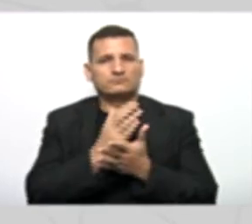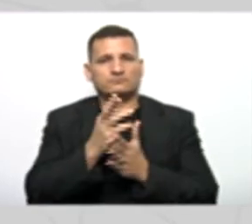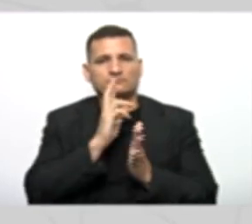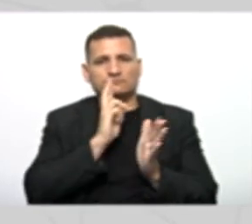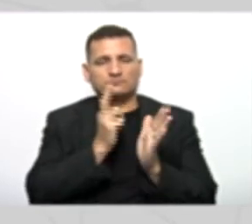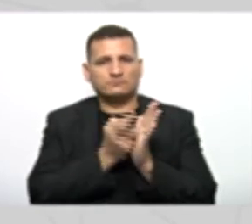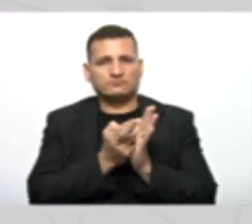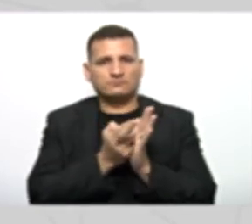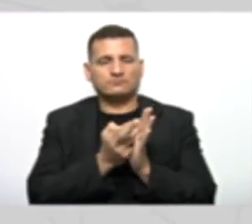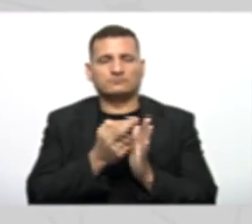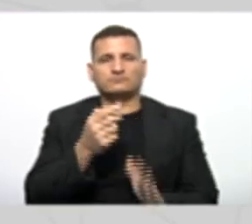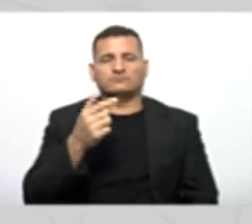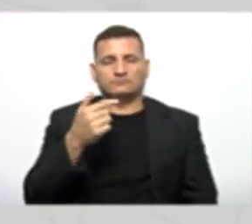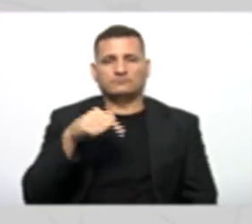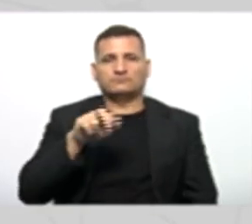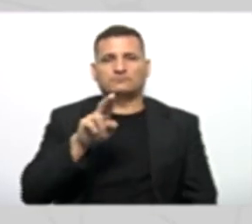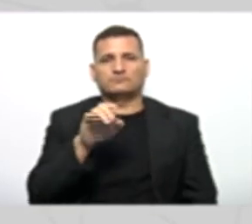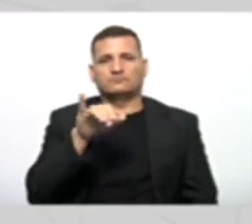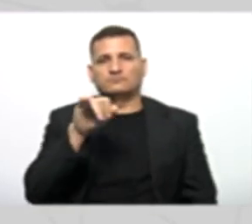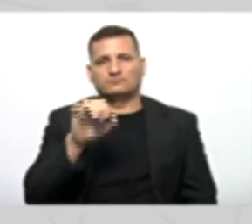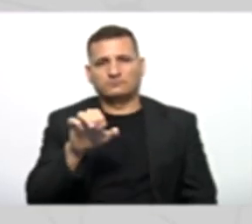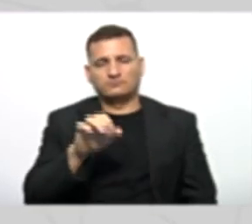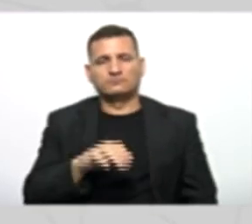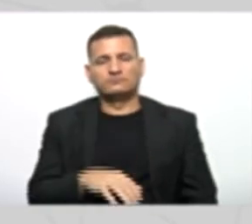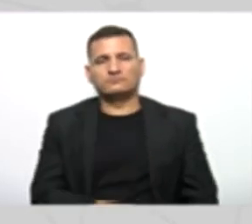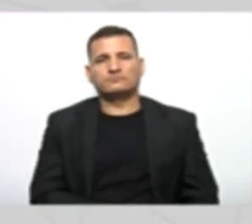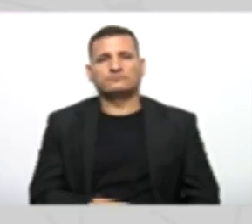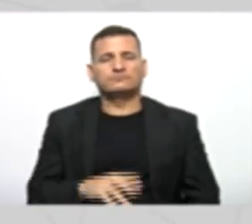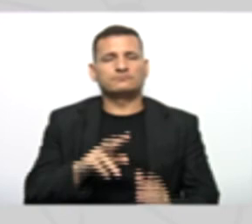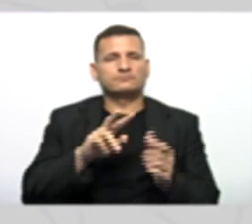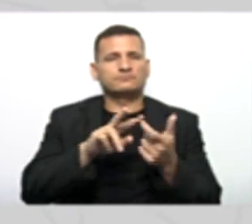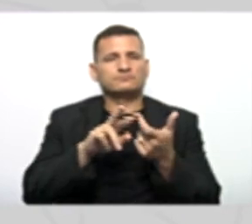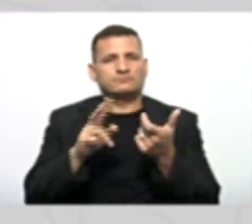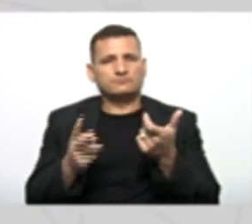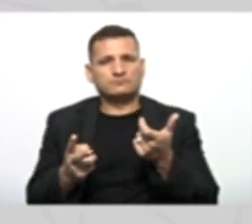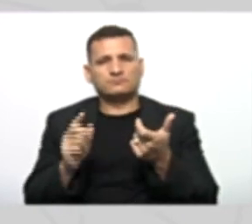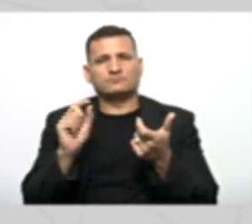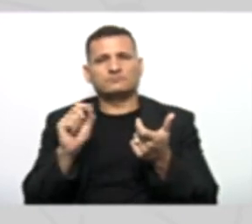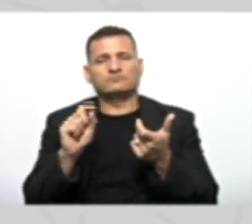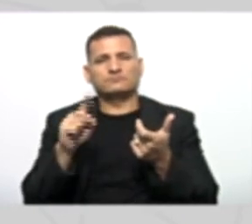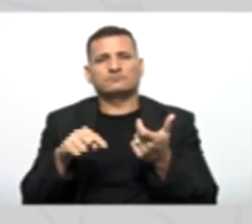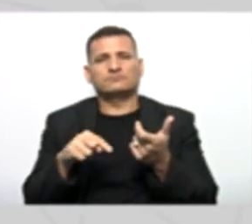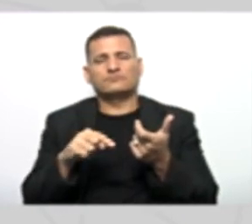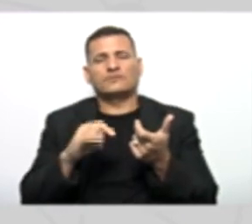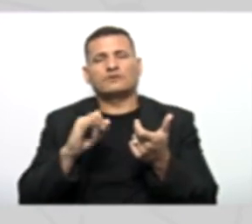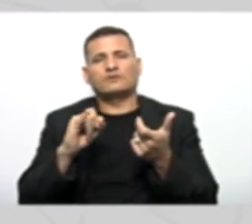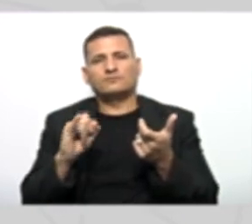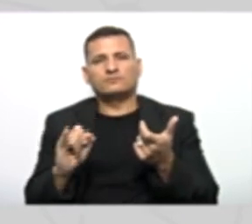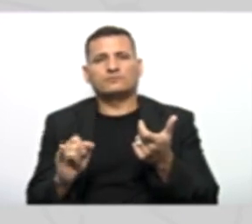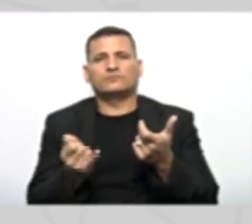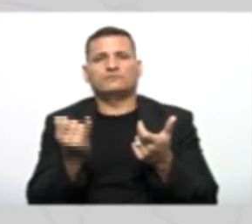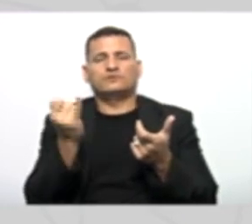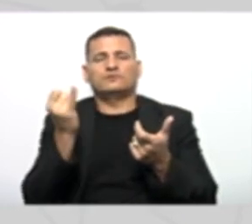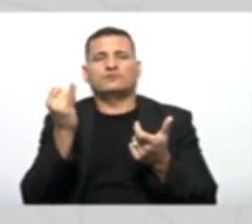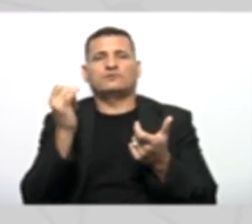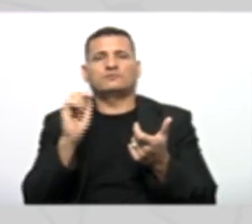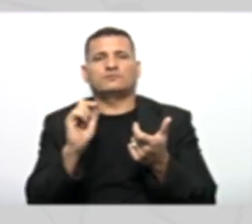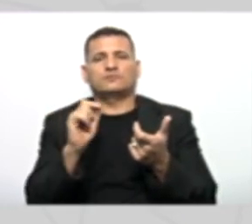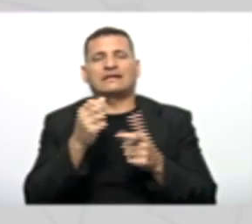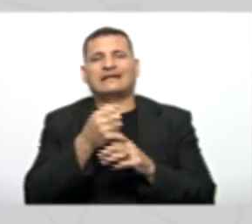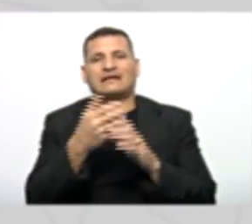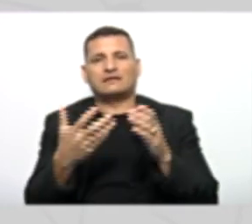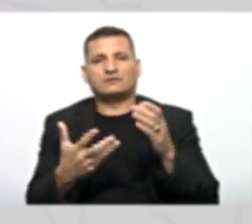Da Case Que fala assim Herança É reaproveitar Algum código Que já existe Em seu próprio programa